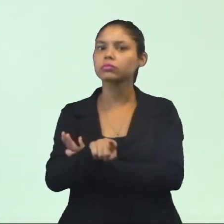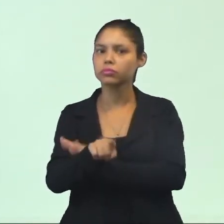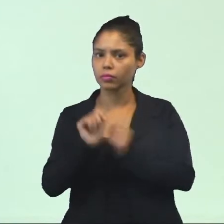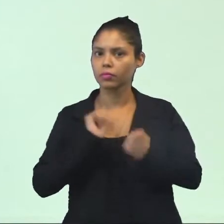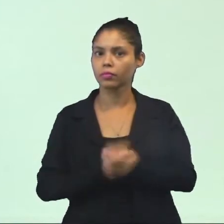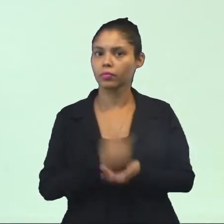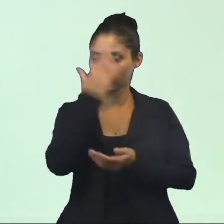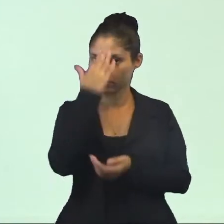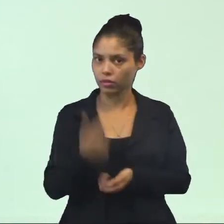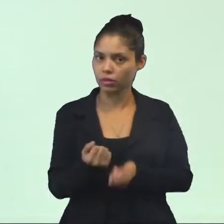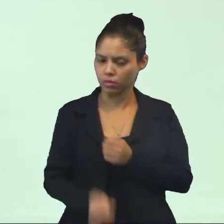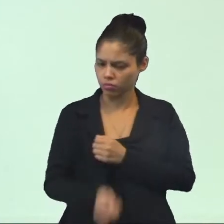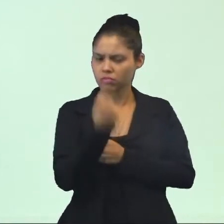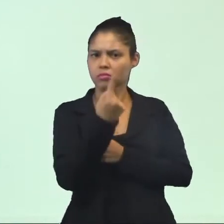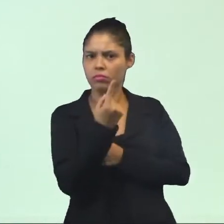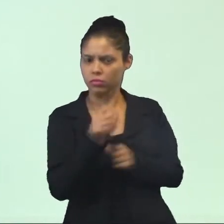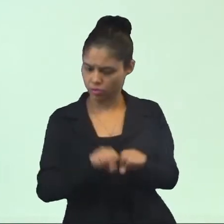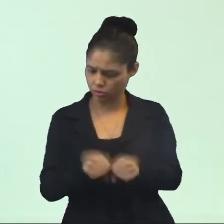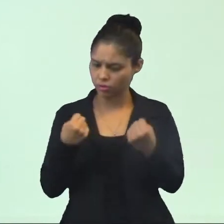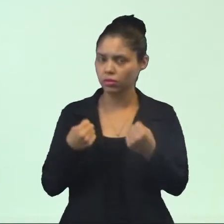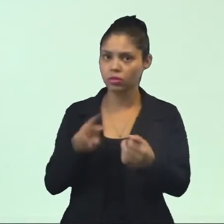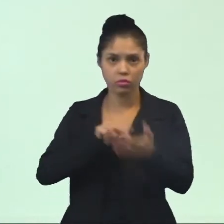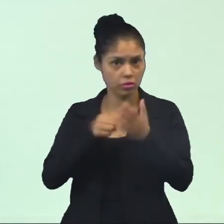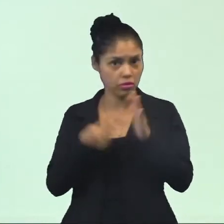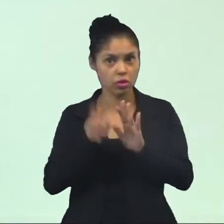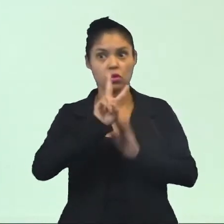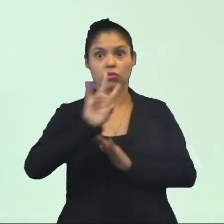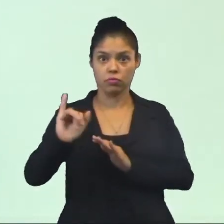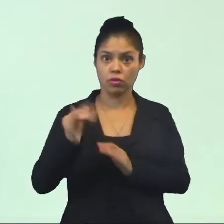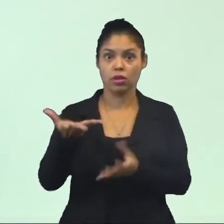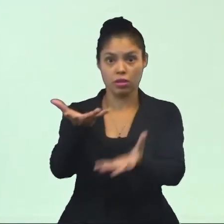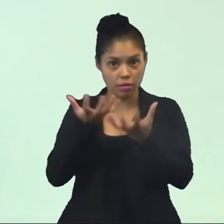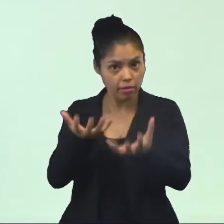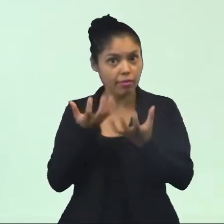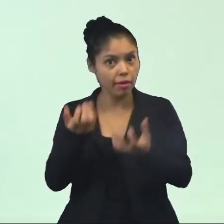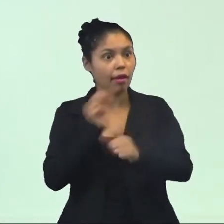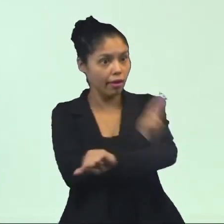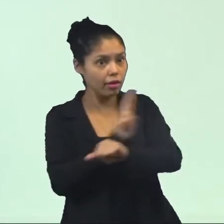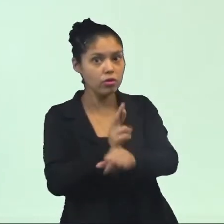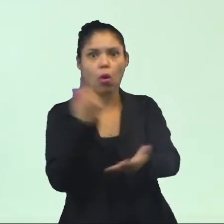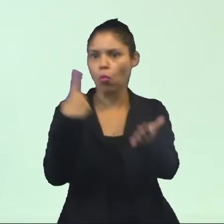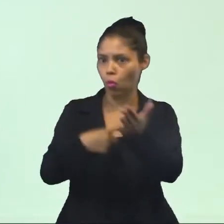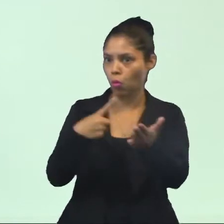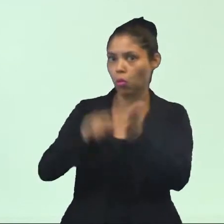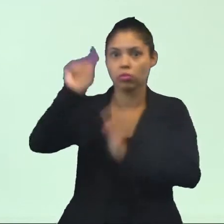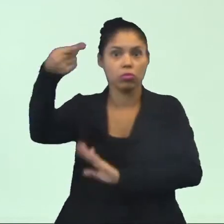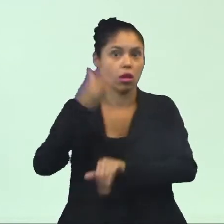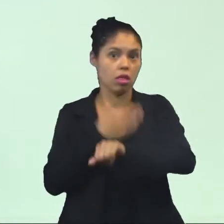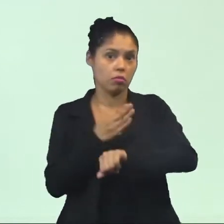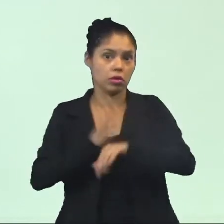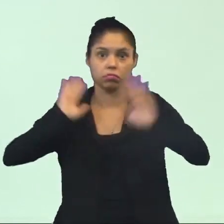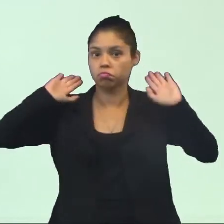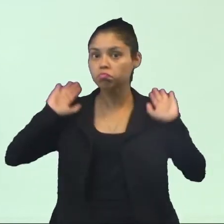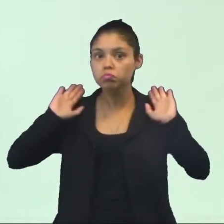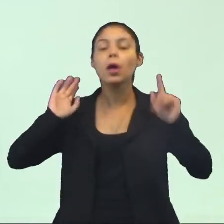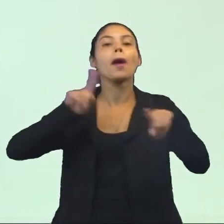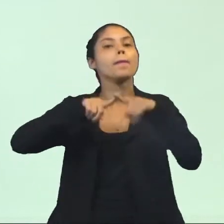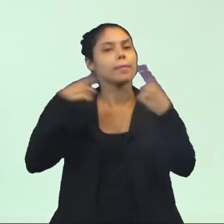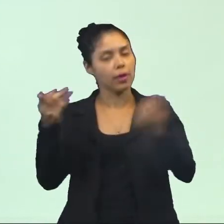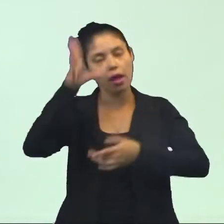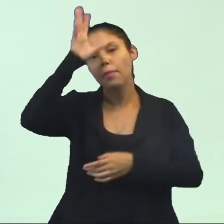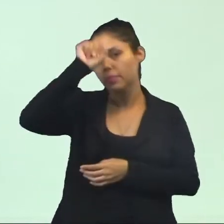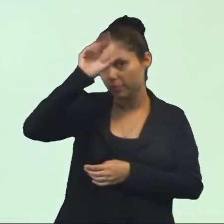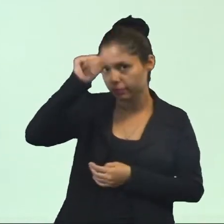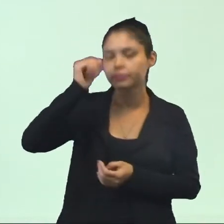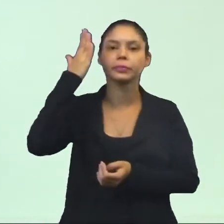para que as estranhezas sejam quebradas. Não significa que eu vou aderir àquela religião ou vou concordar com aquela prática. Mas eu vou aprender